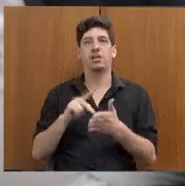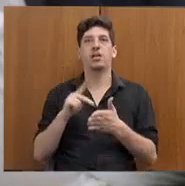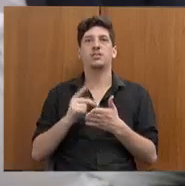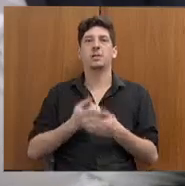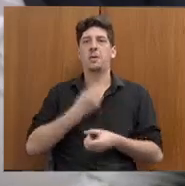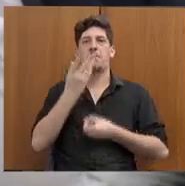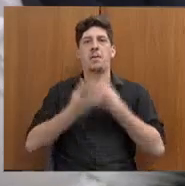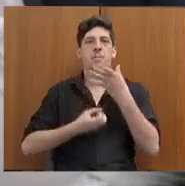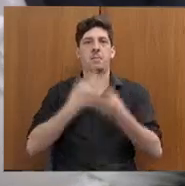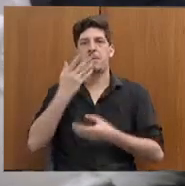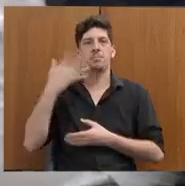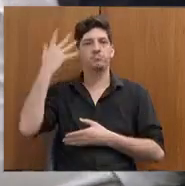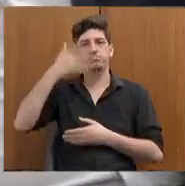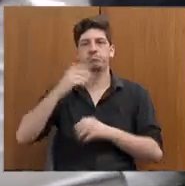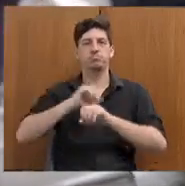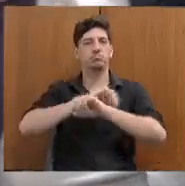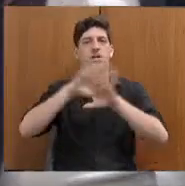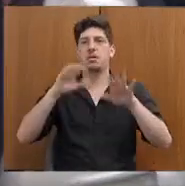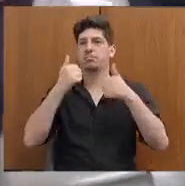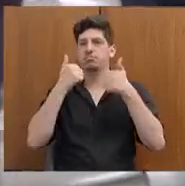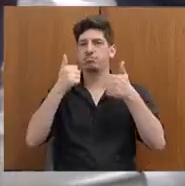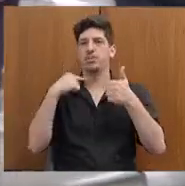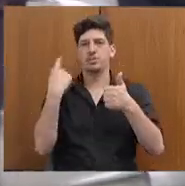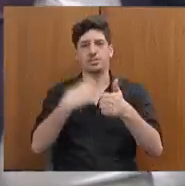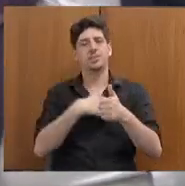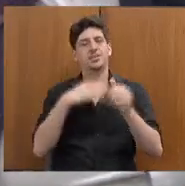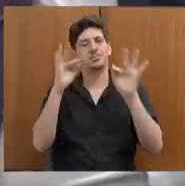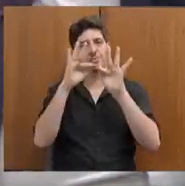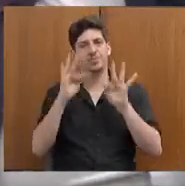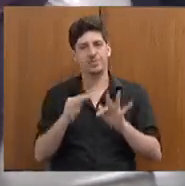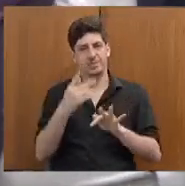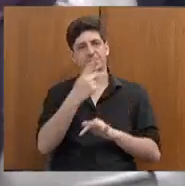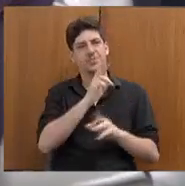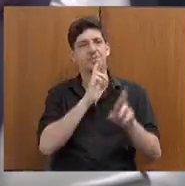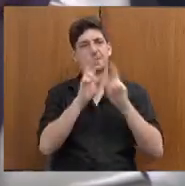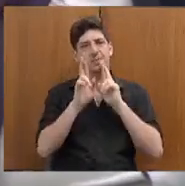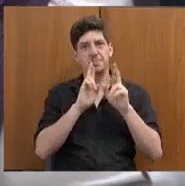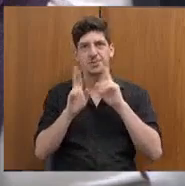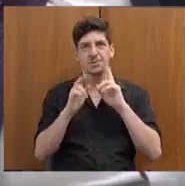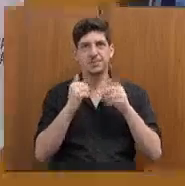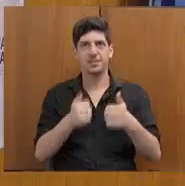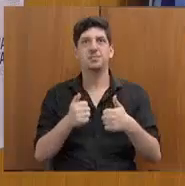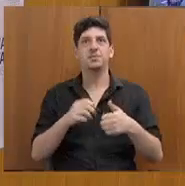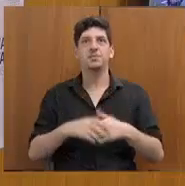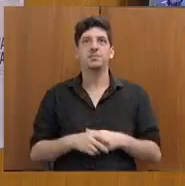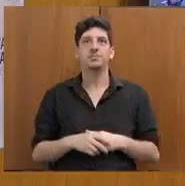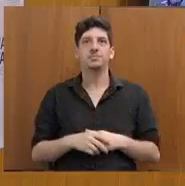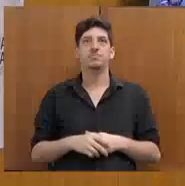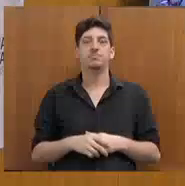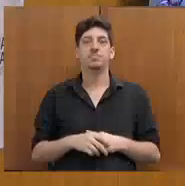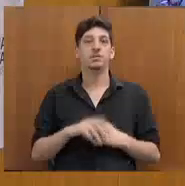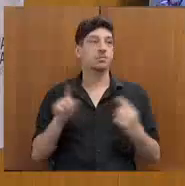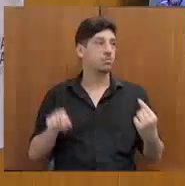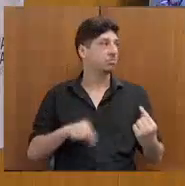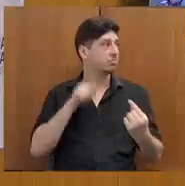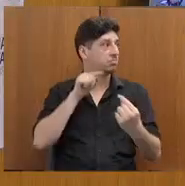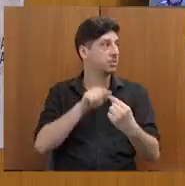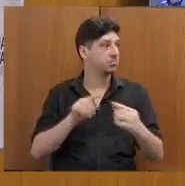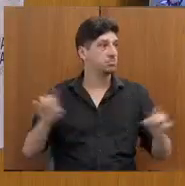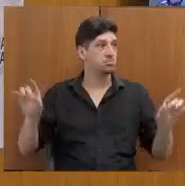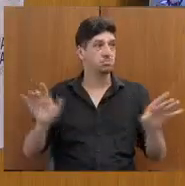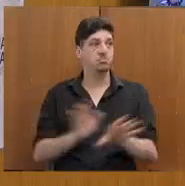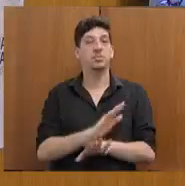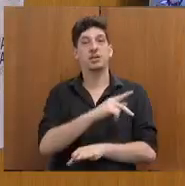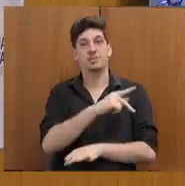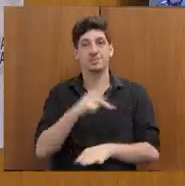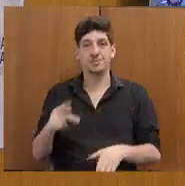muita clareza, deixou a gente contente com as suas respostas. Cumprida a finalidade da reunião, a presidência